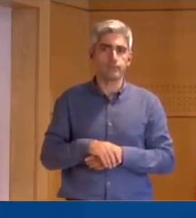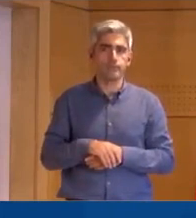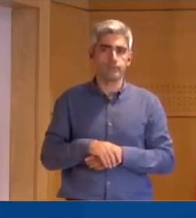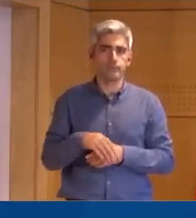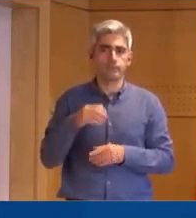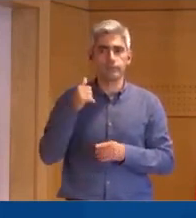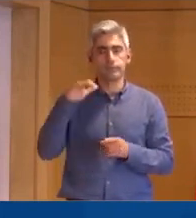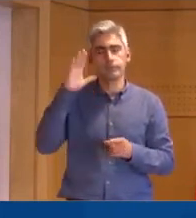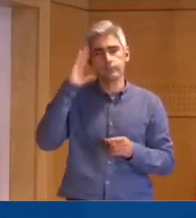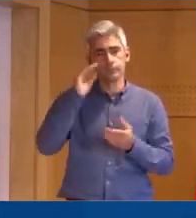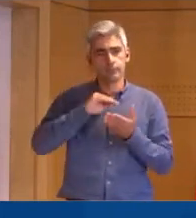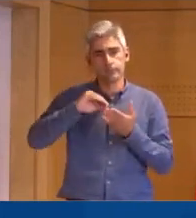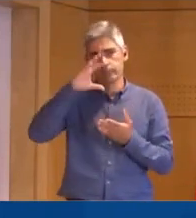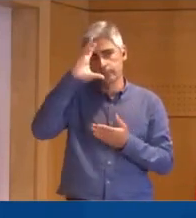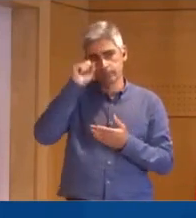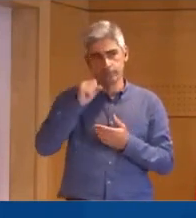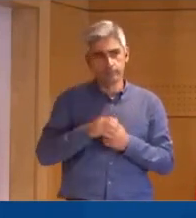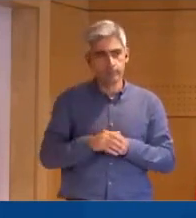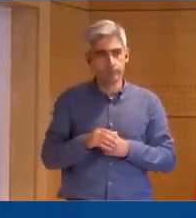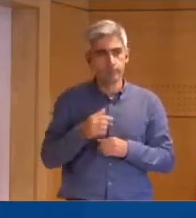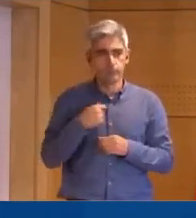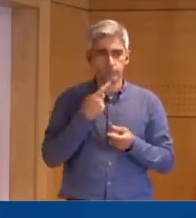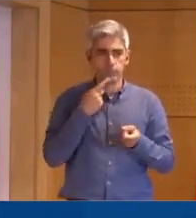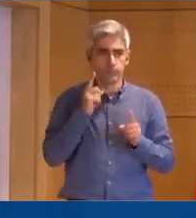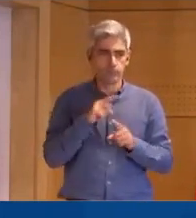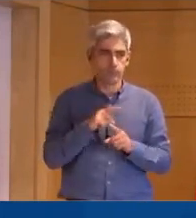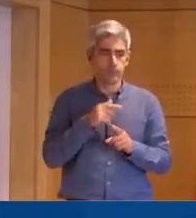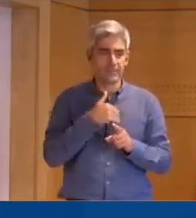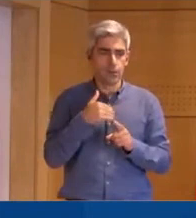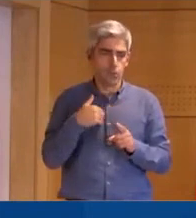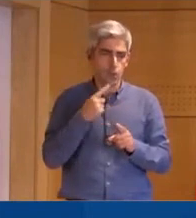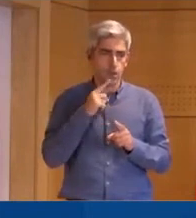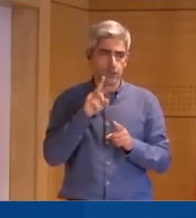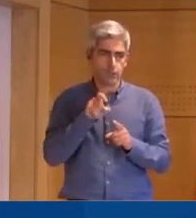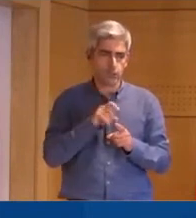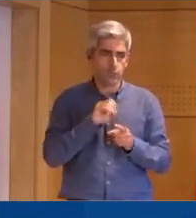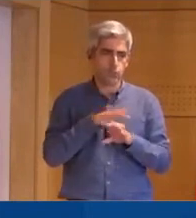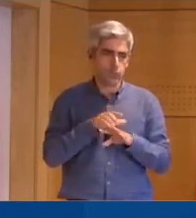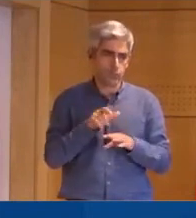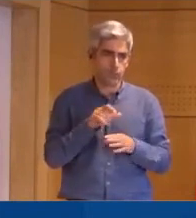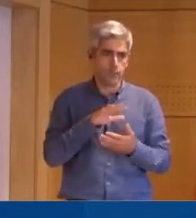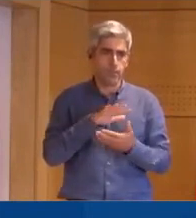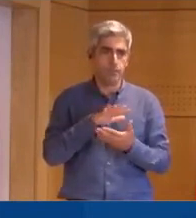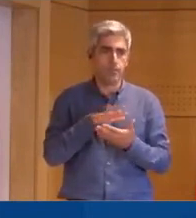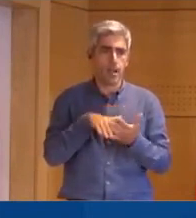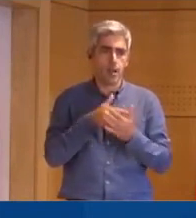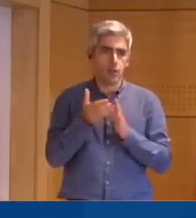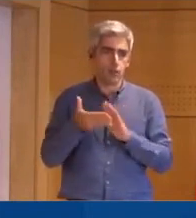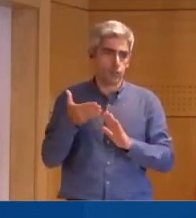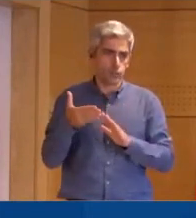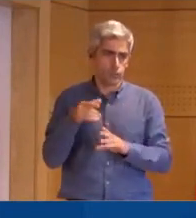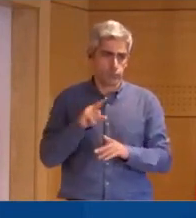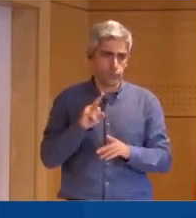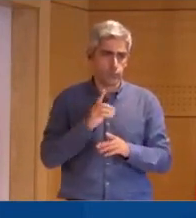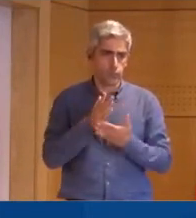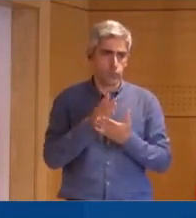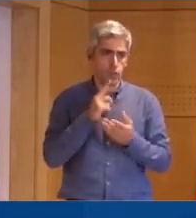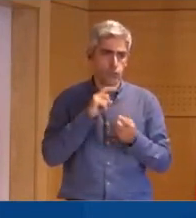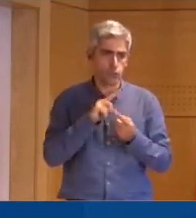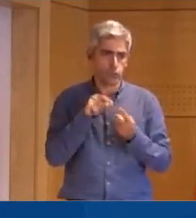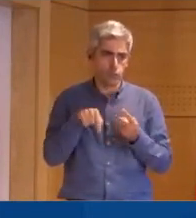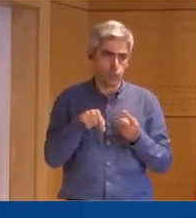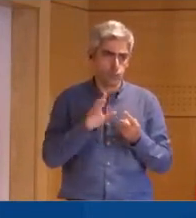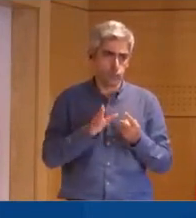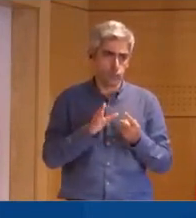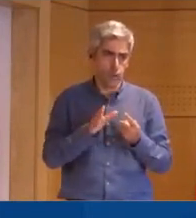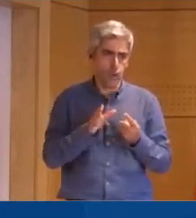Boa tarde, Sr. Secretário de Estado. Eu vou insistir só na questão da saúde, por causa da questão do plano de contingência, não sobre estas questões concretas que